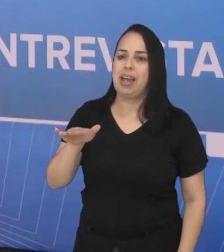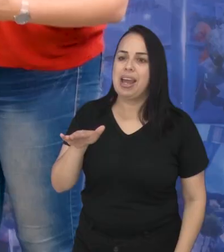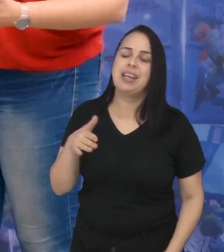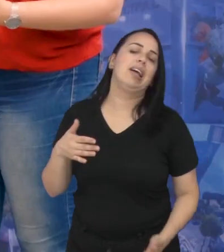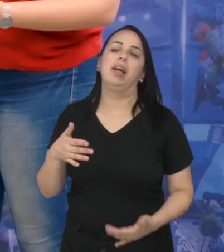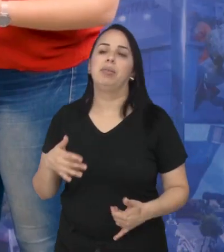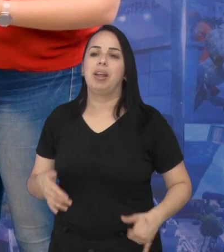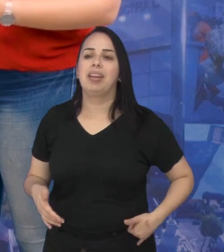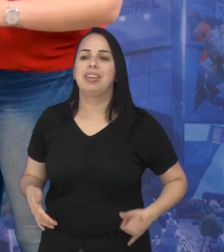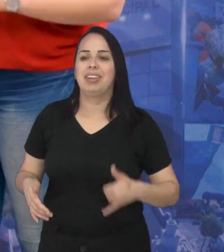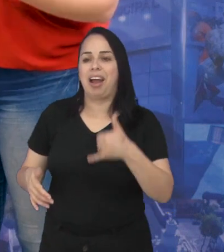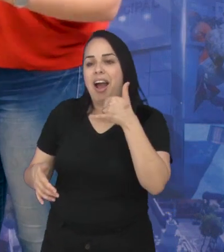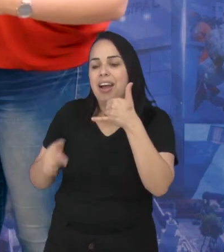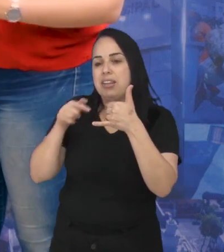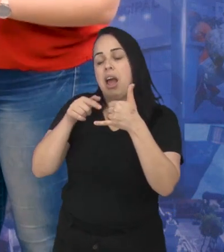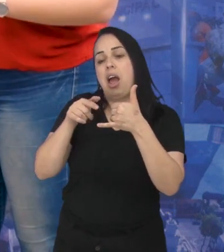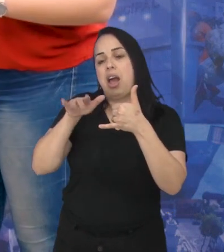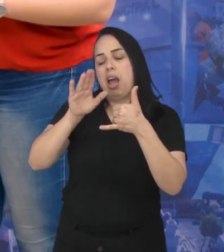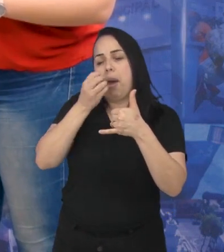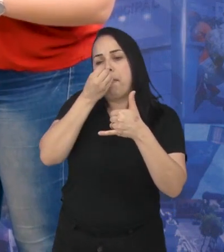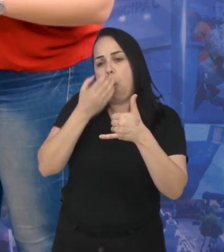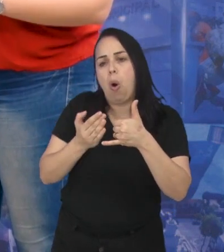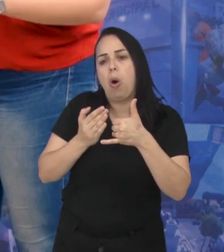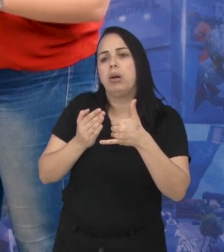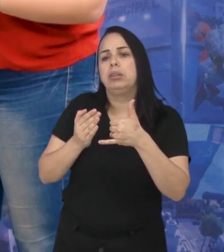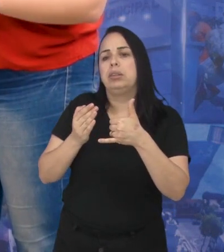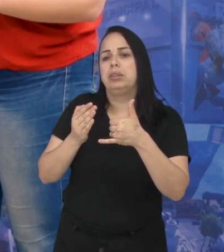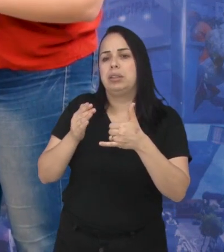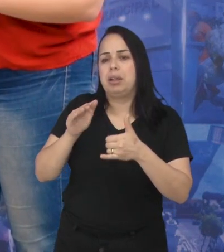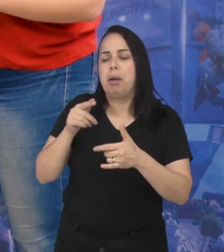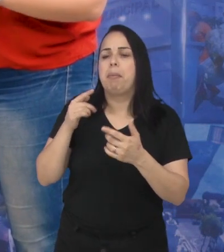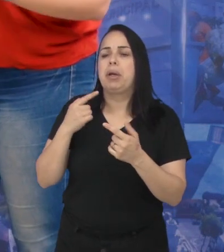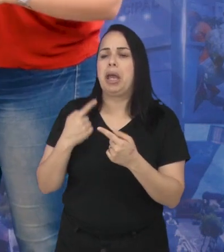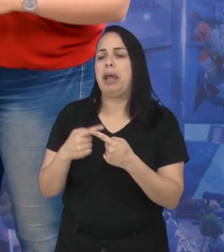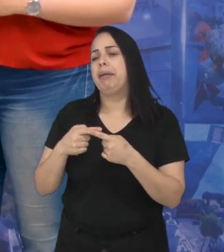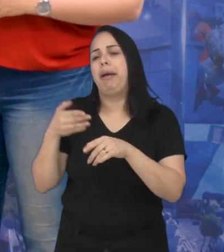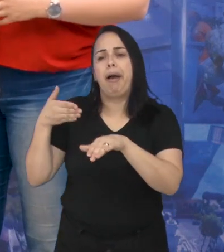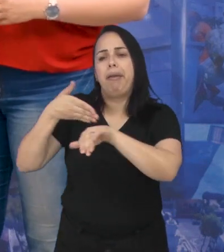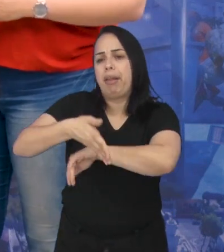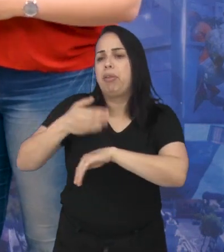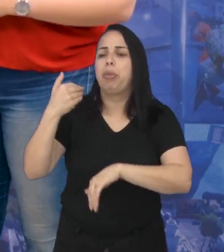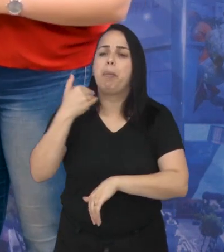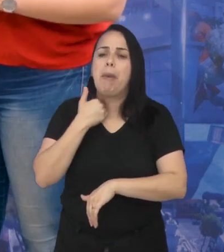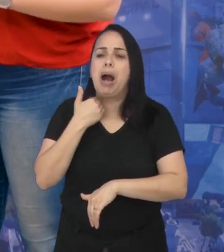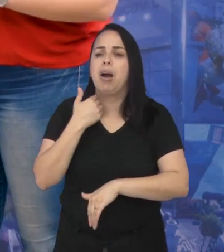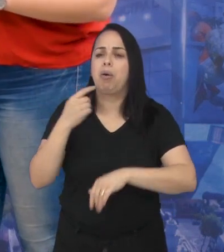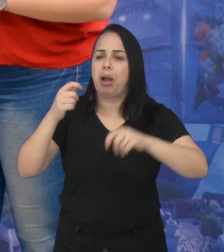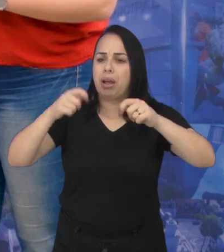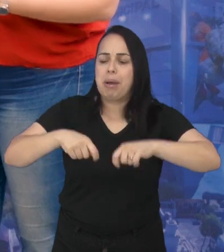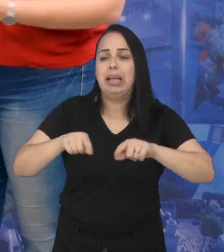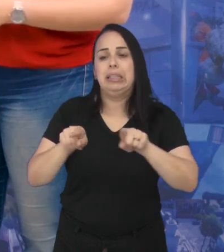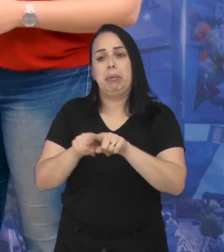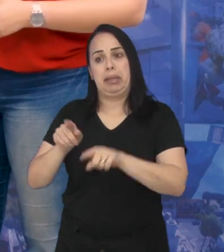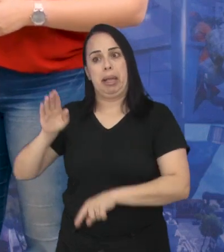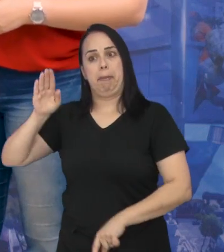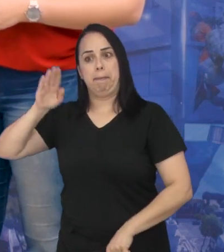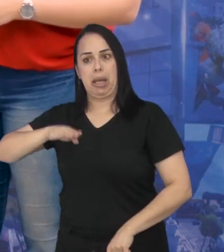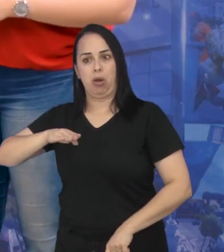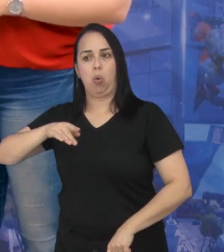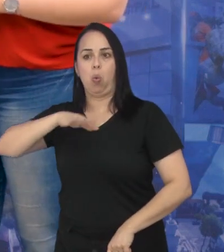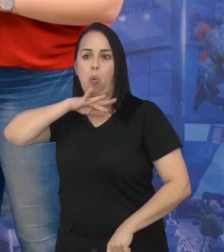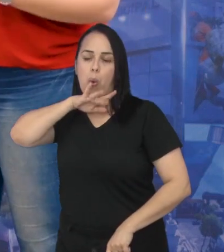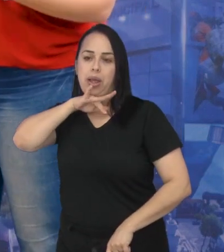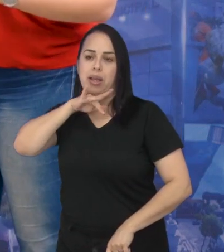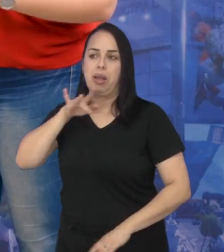Esse contato grande, apesar de algumas vantagens, porque a gente tem umas facilidades, acessar banco, por exemplo, ele traz alguns malefícios.